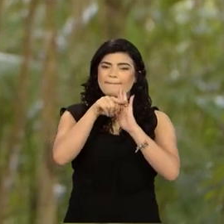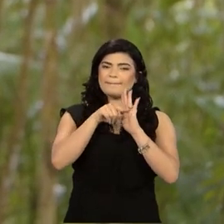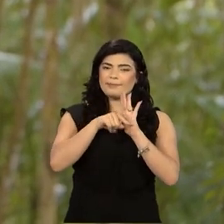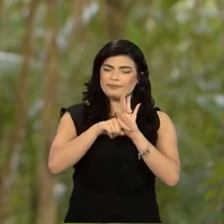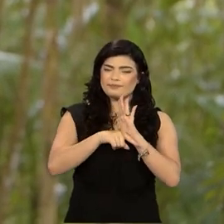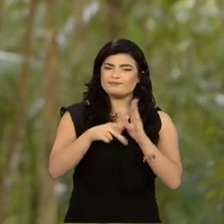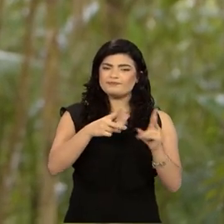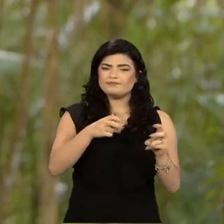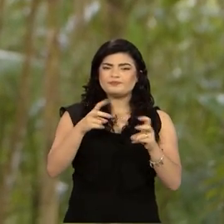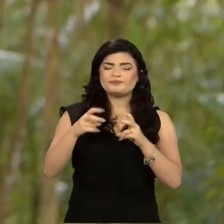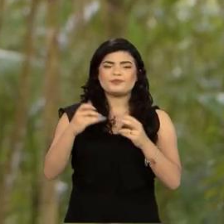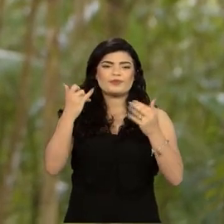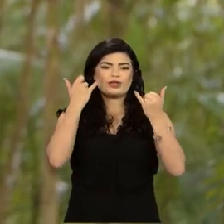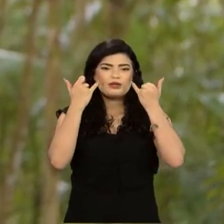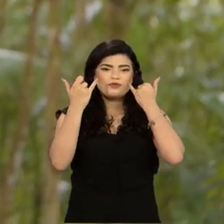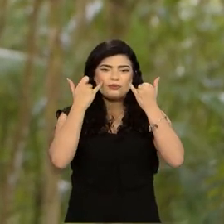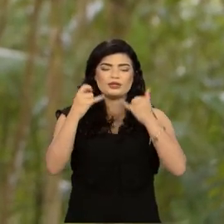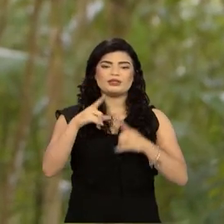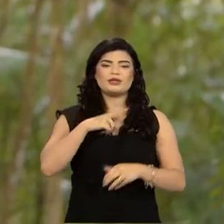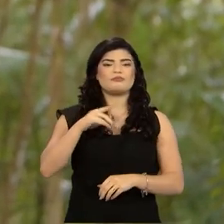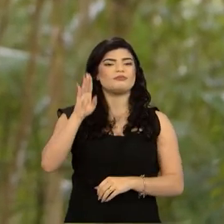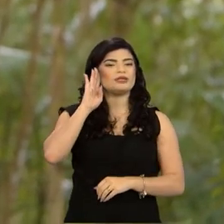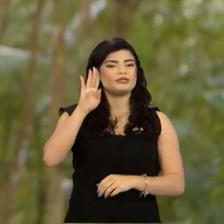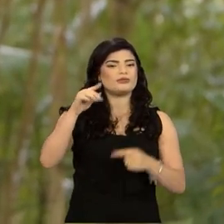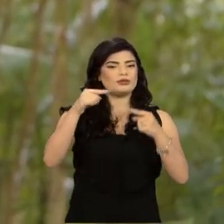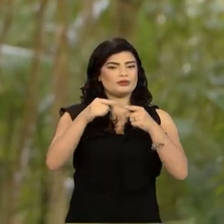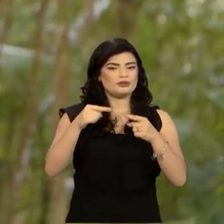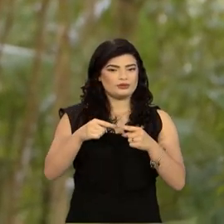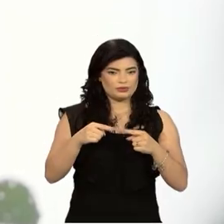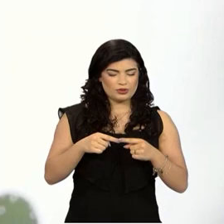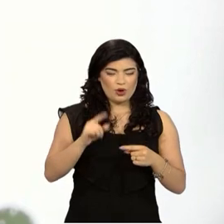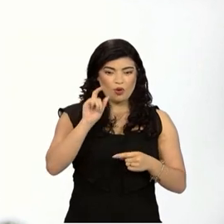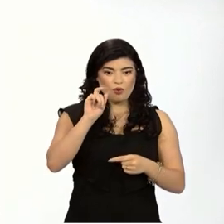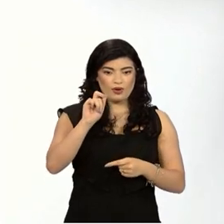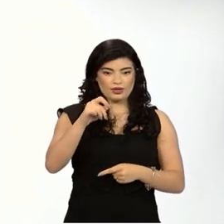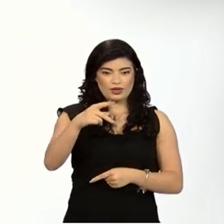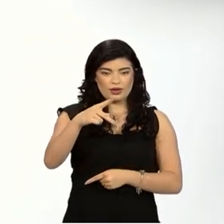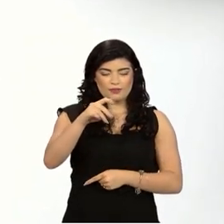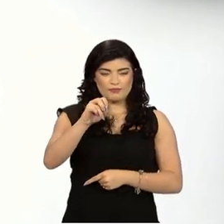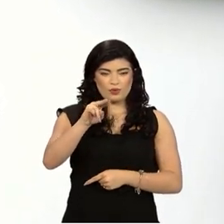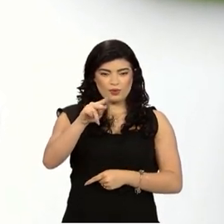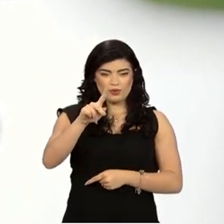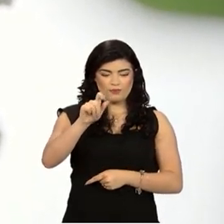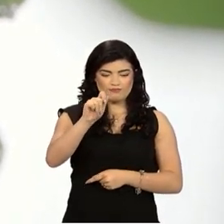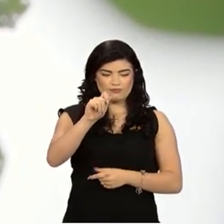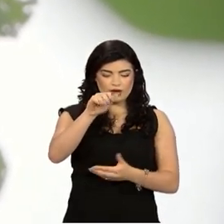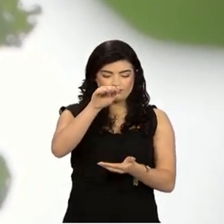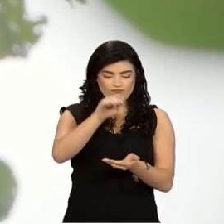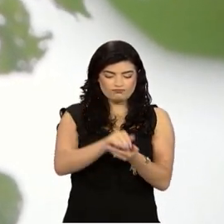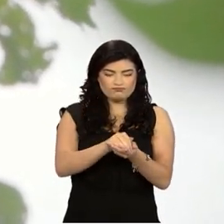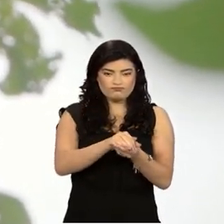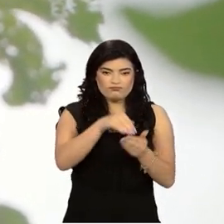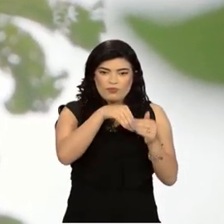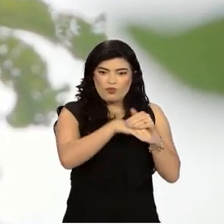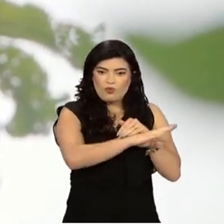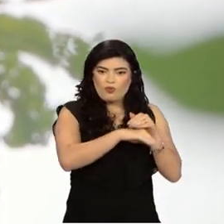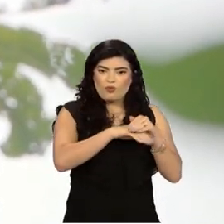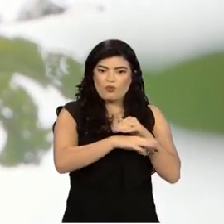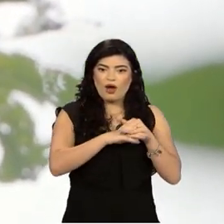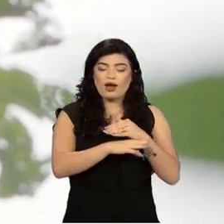trouxe algumas informações e principalmente em relação à polpa. Então nós começamos a introduzir e